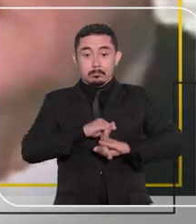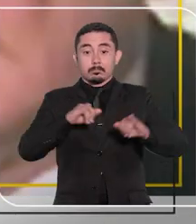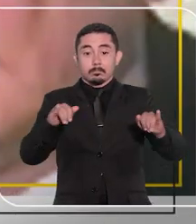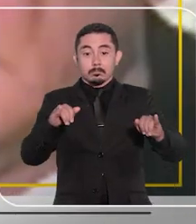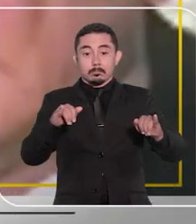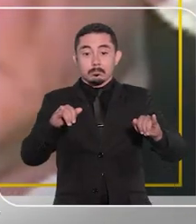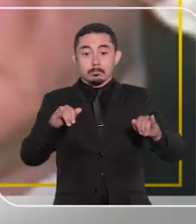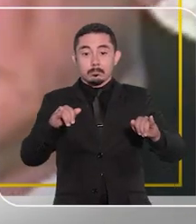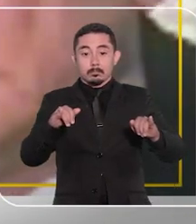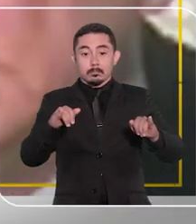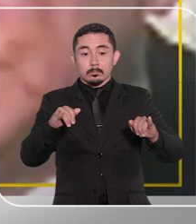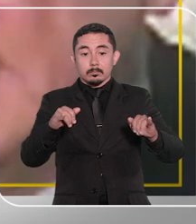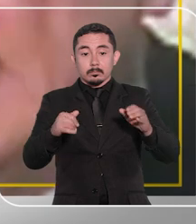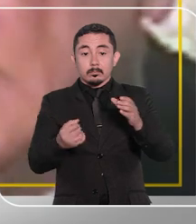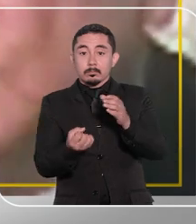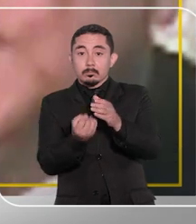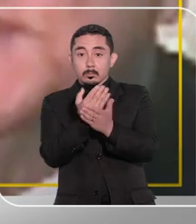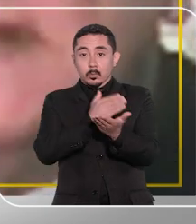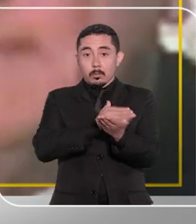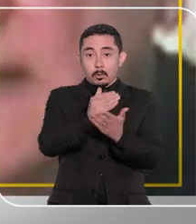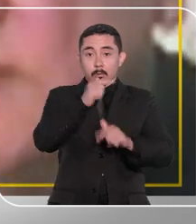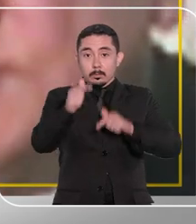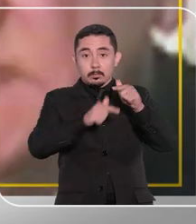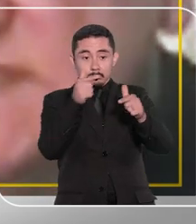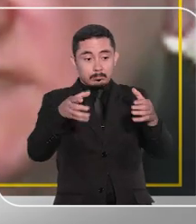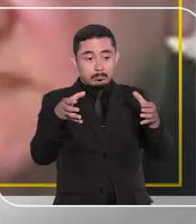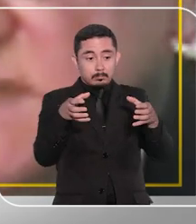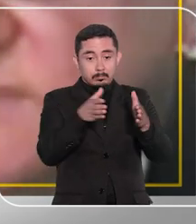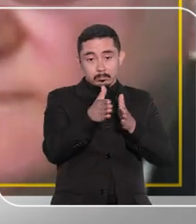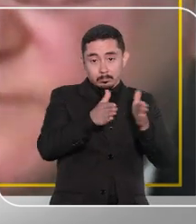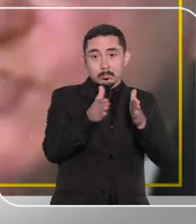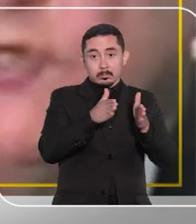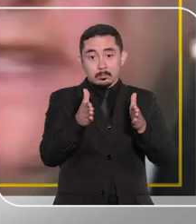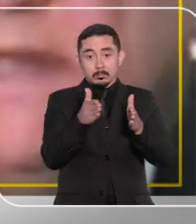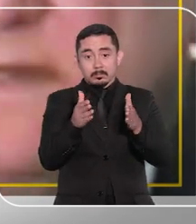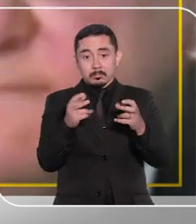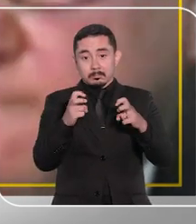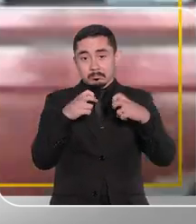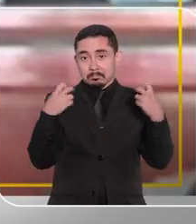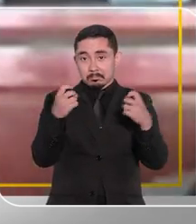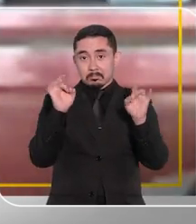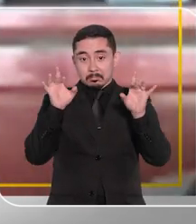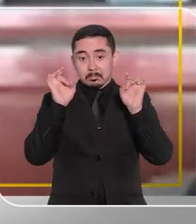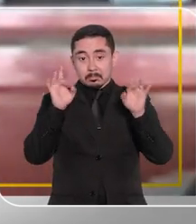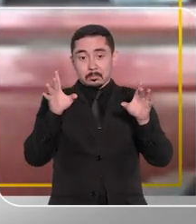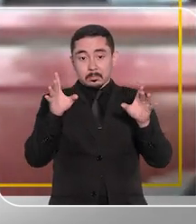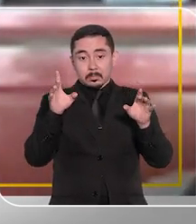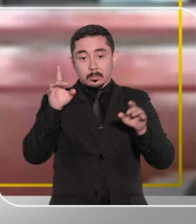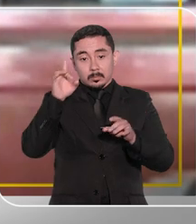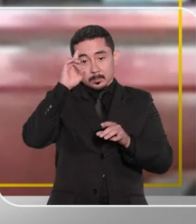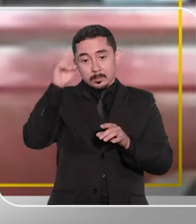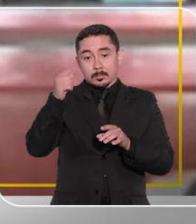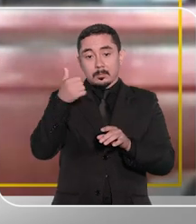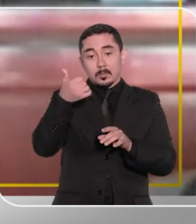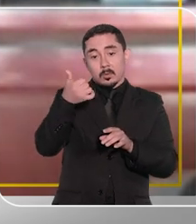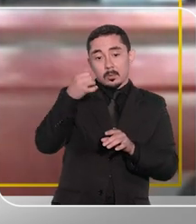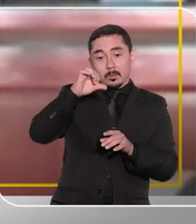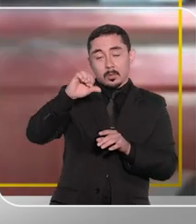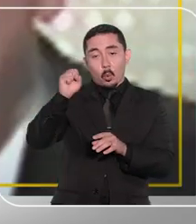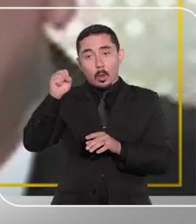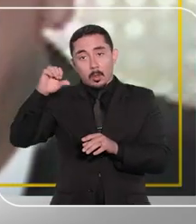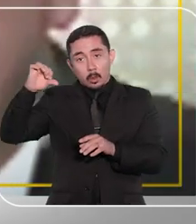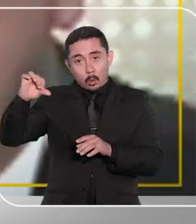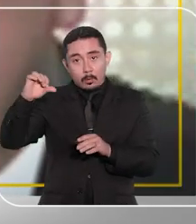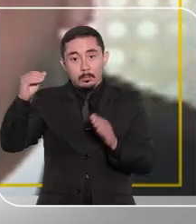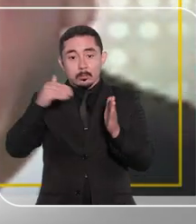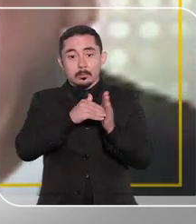declaro instalados os trabalhos da sessão SORRENI para o dia de 1989